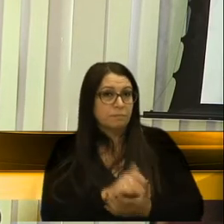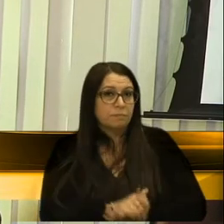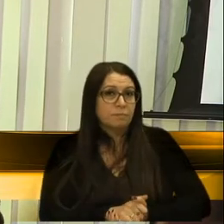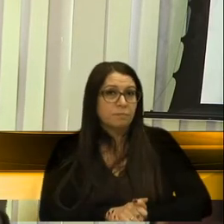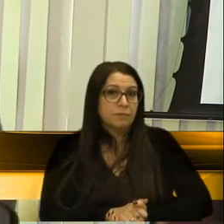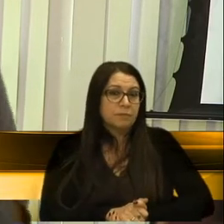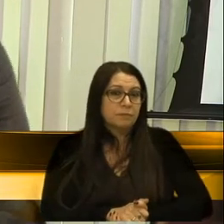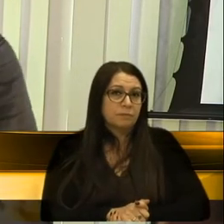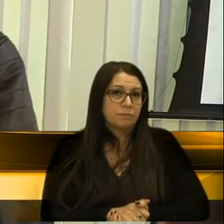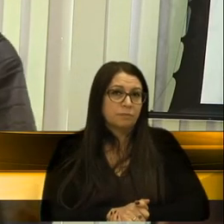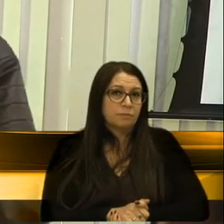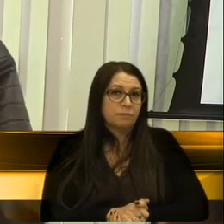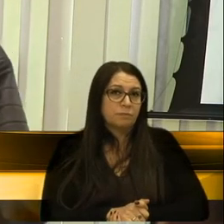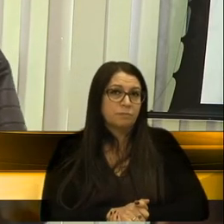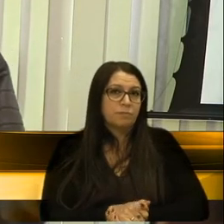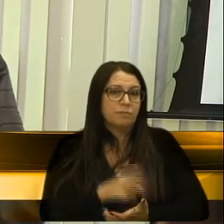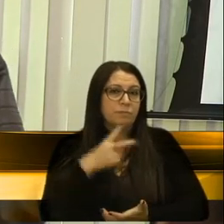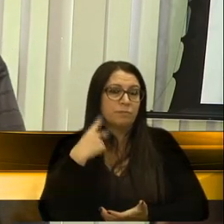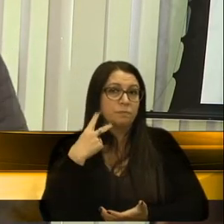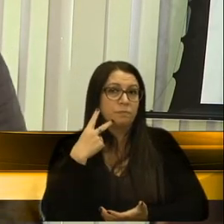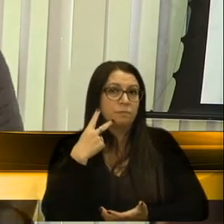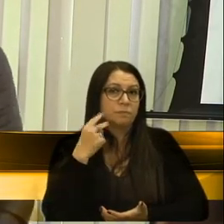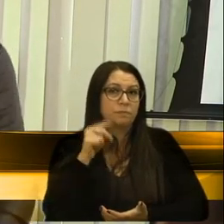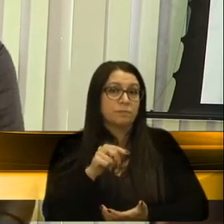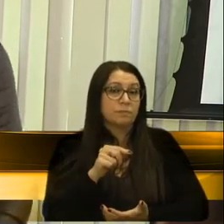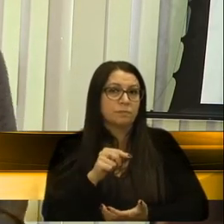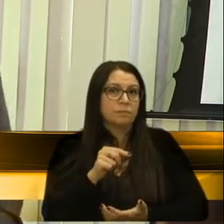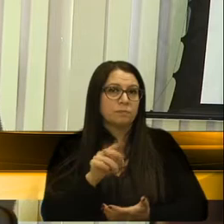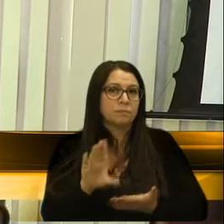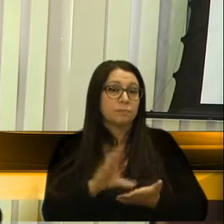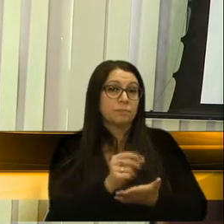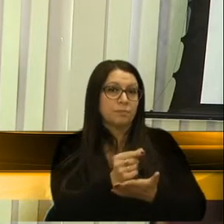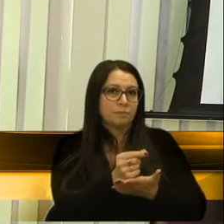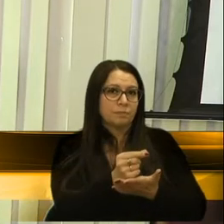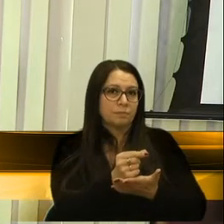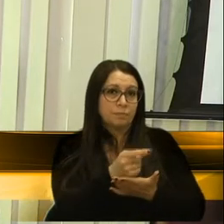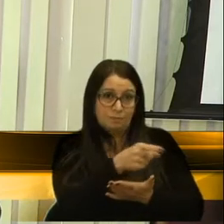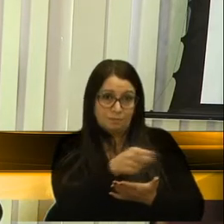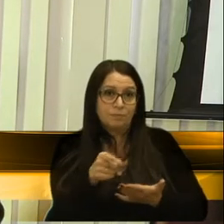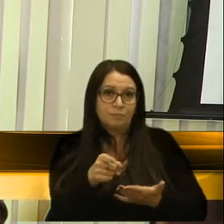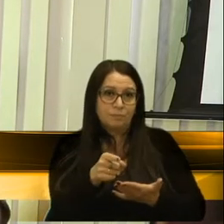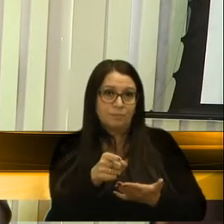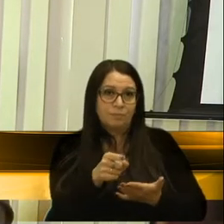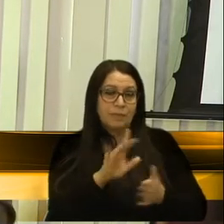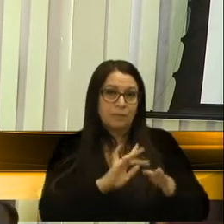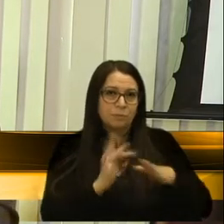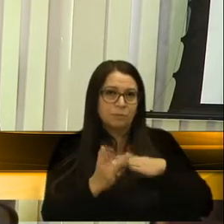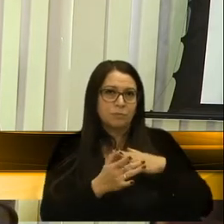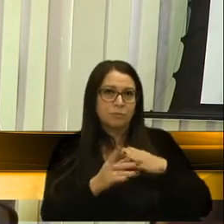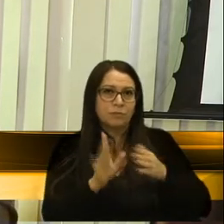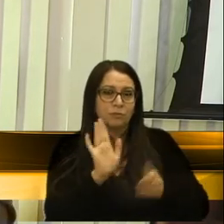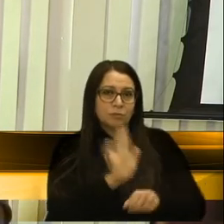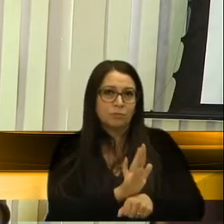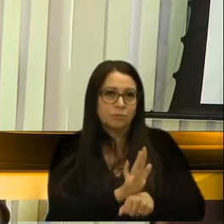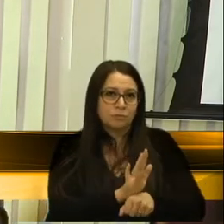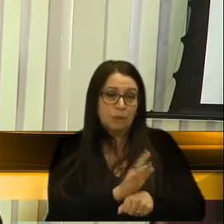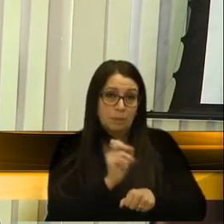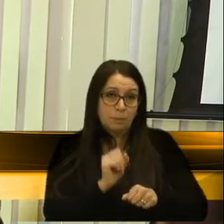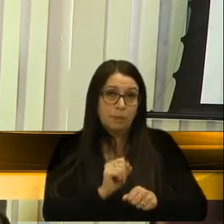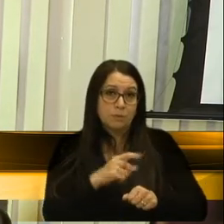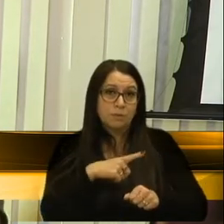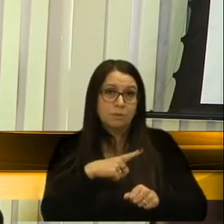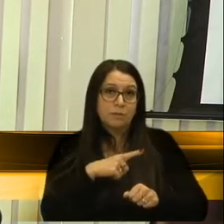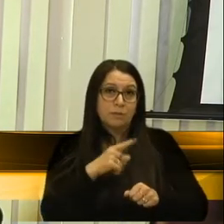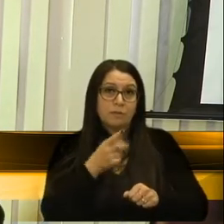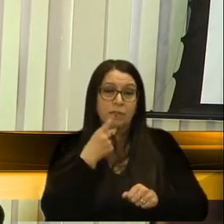É só nós pegar, então, vereador, aonde ele patrocinou. Aonde ele patrocinou. A mídia que ele patrocinou. Eu posso ter me